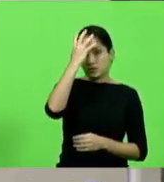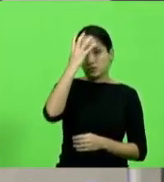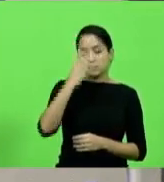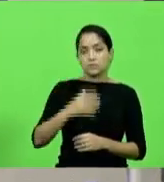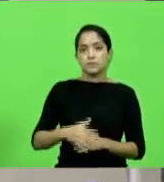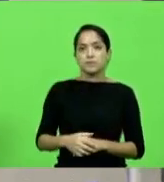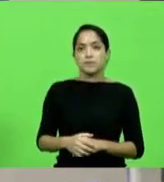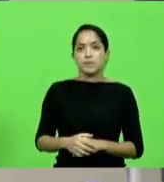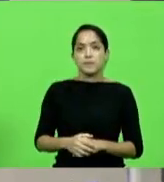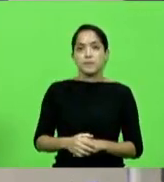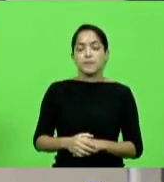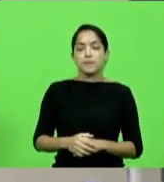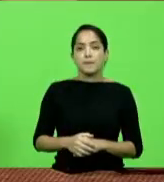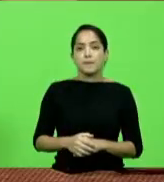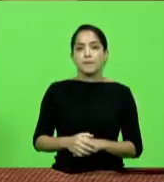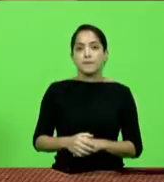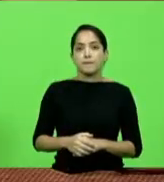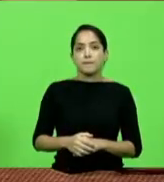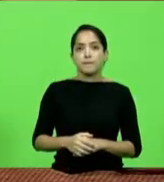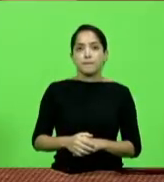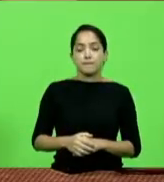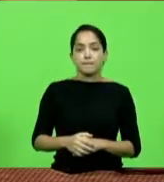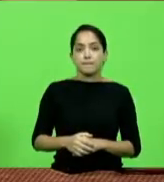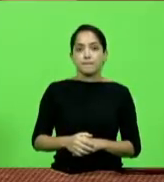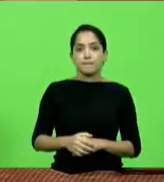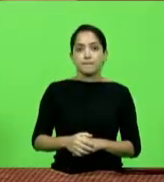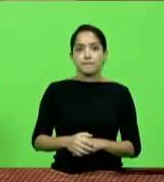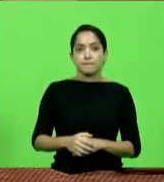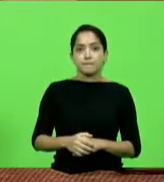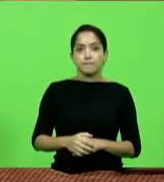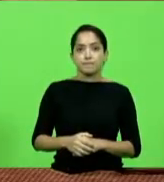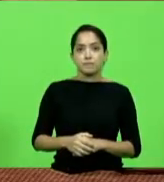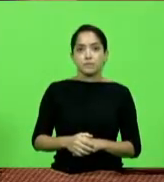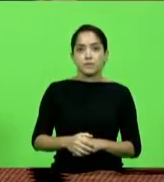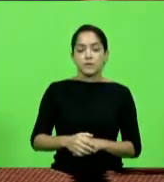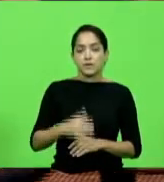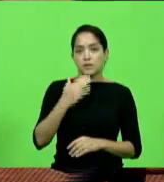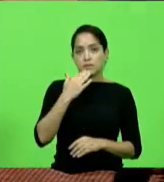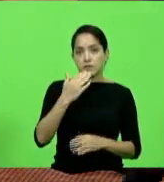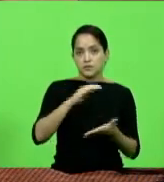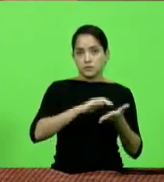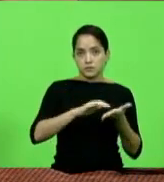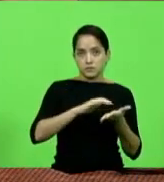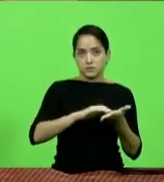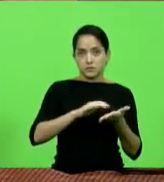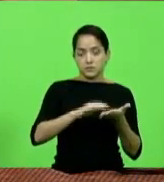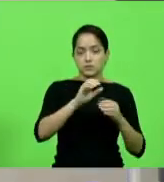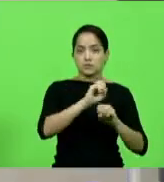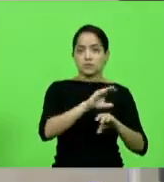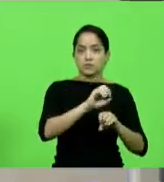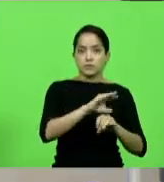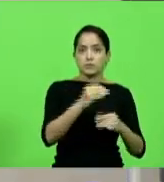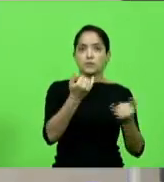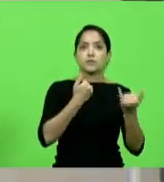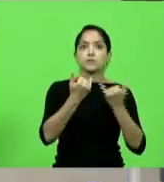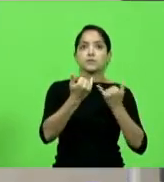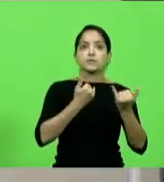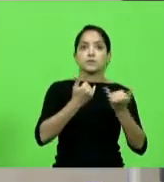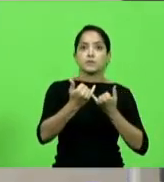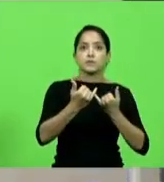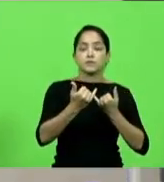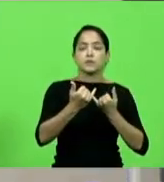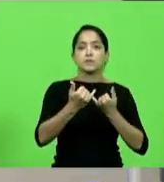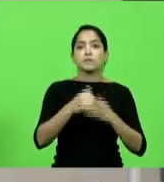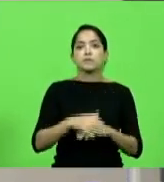solicitando ao secretário de Estado da Educação informações acerca da empresa de